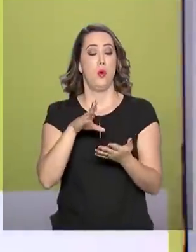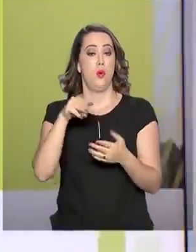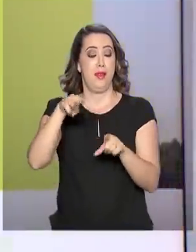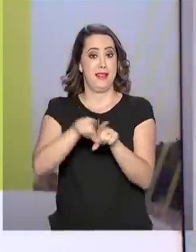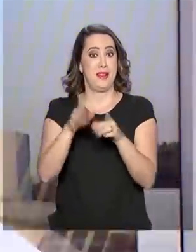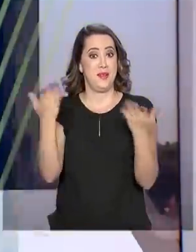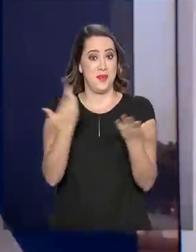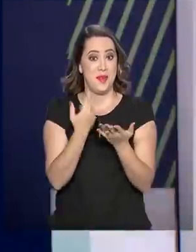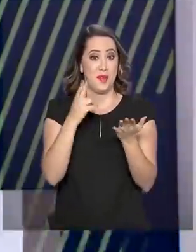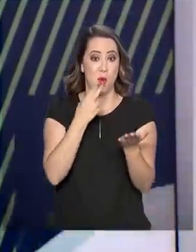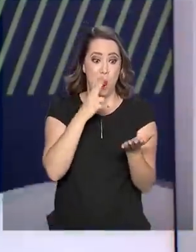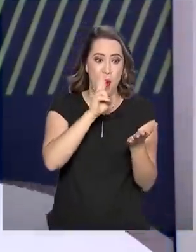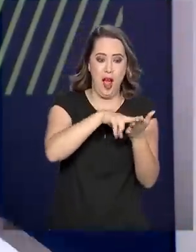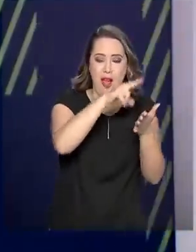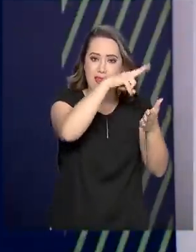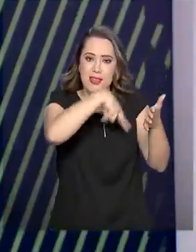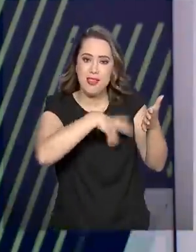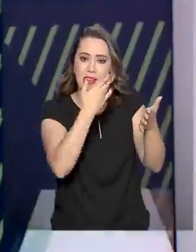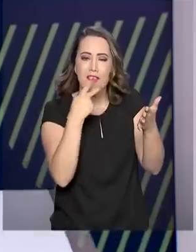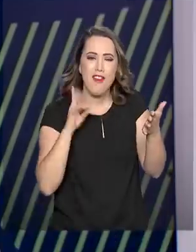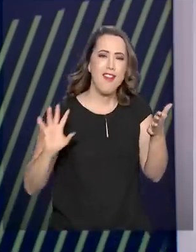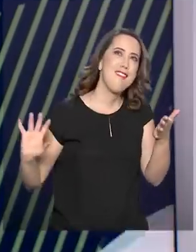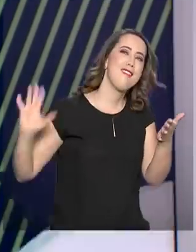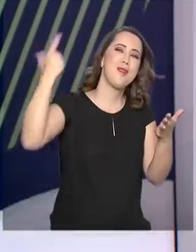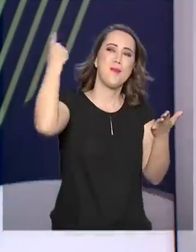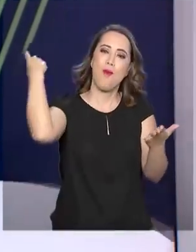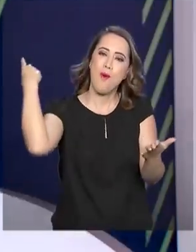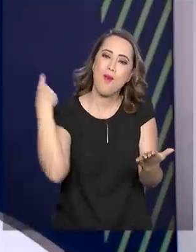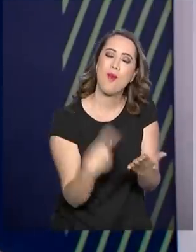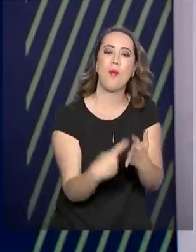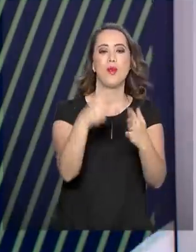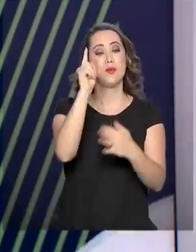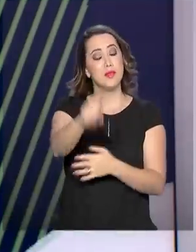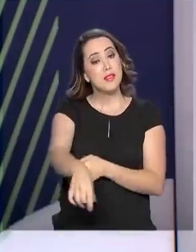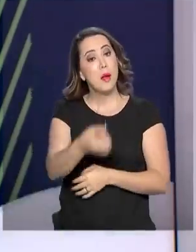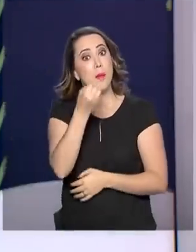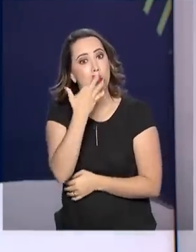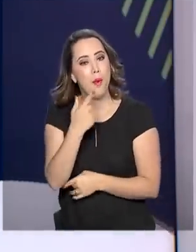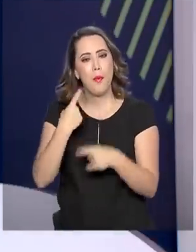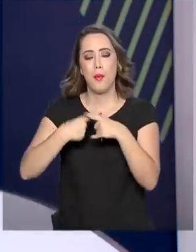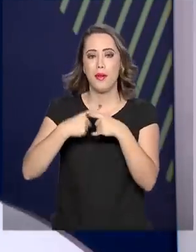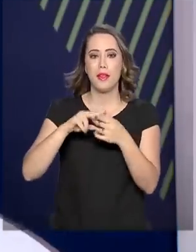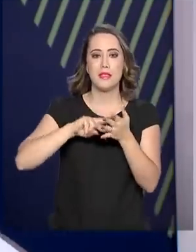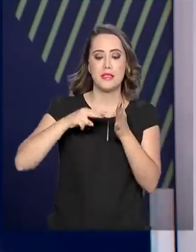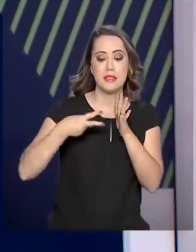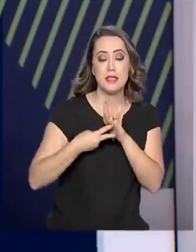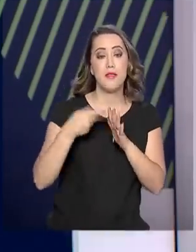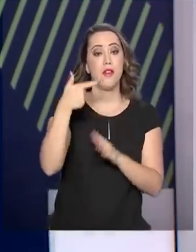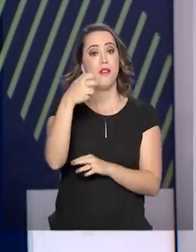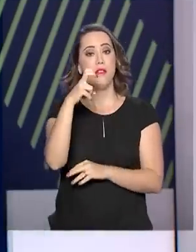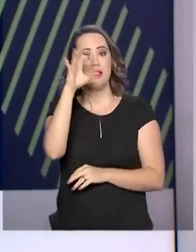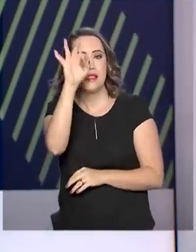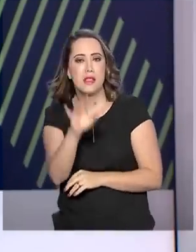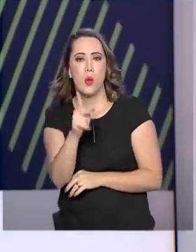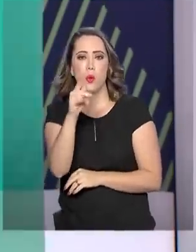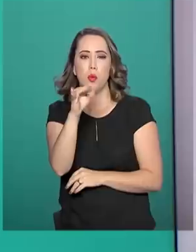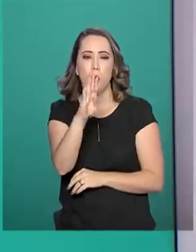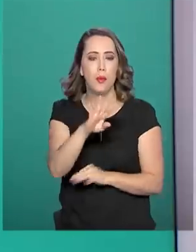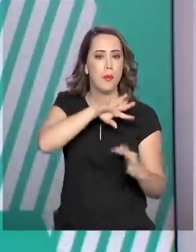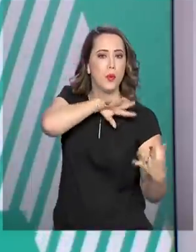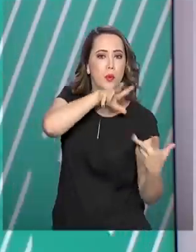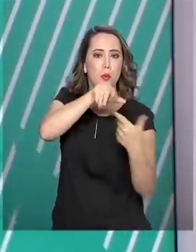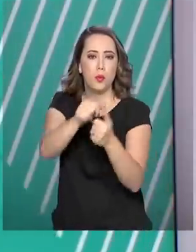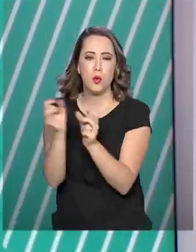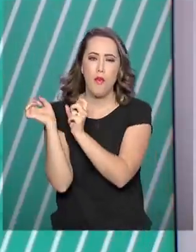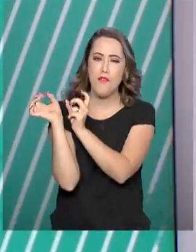comemora essa conquista. Juntos, os dois blocos representam cerca de 25% do PIB mundial e um mercado de